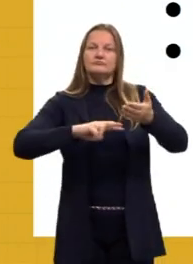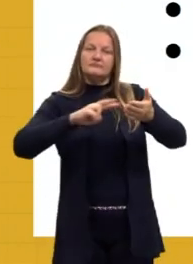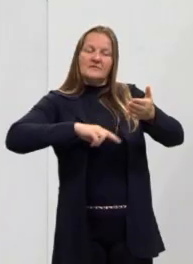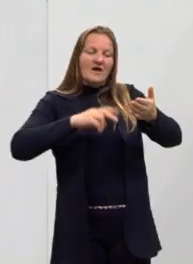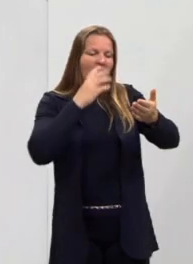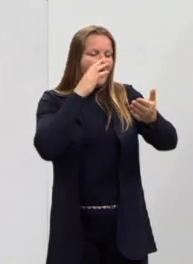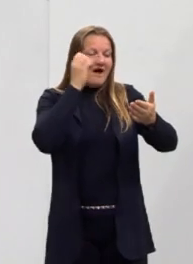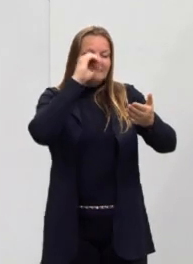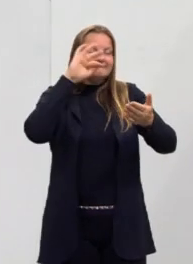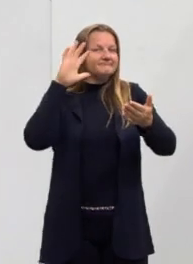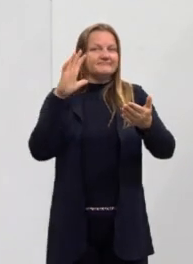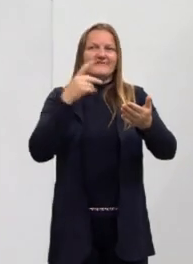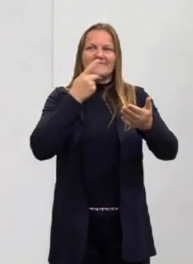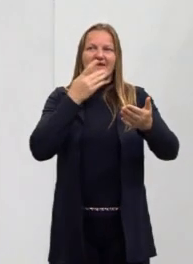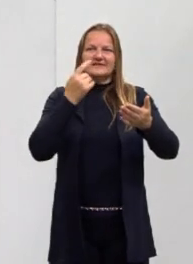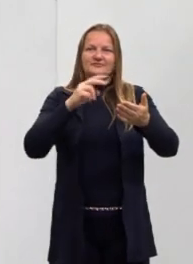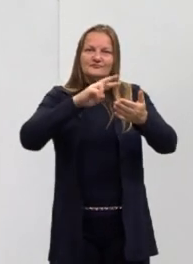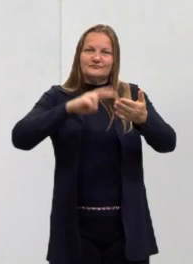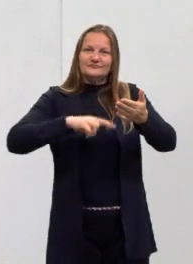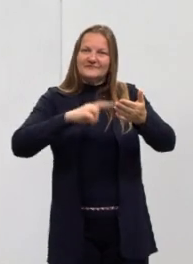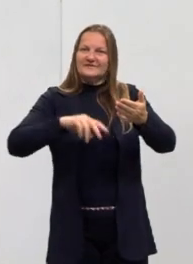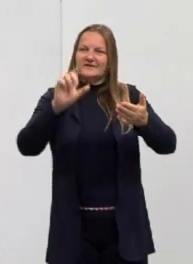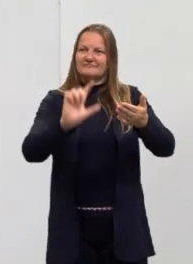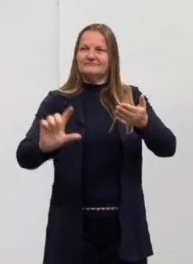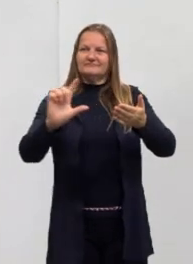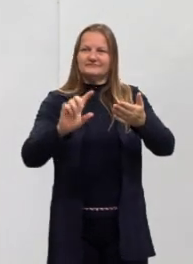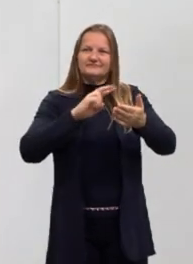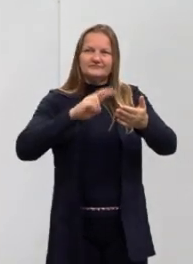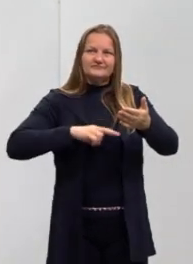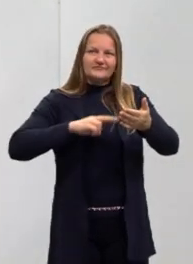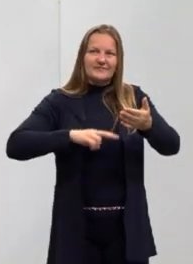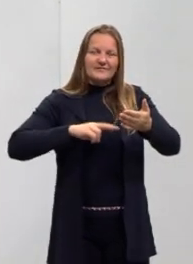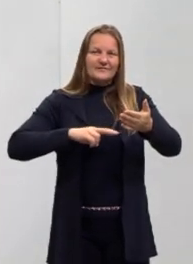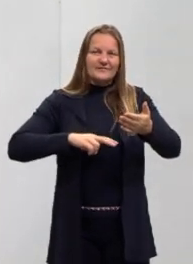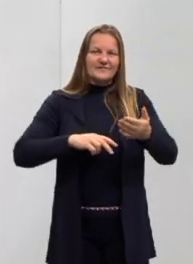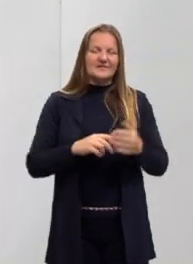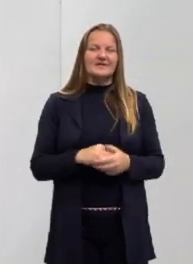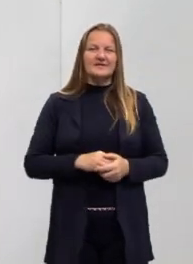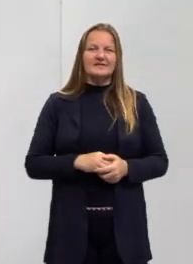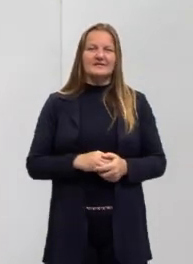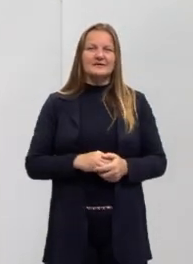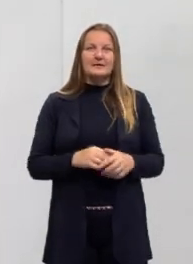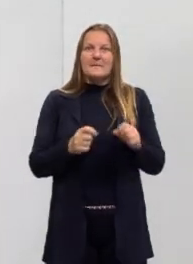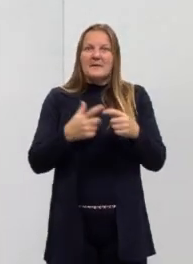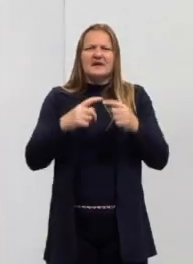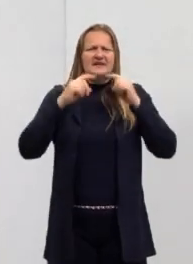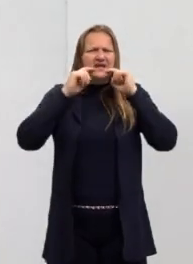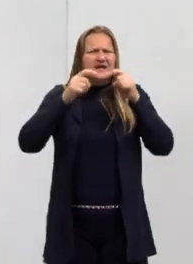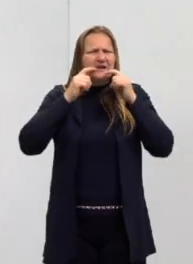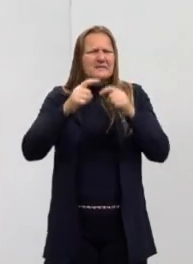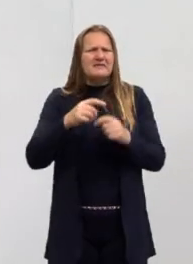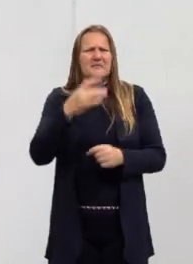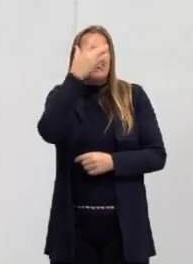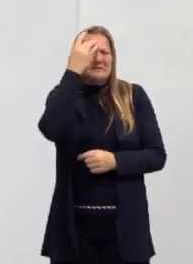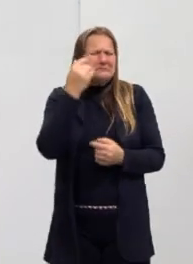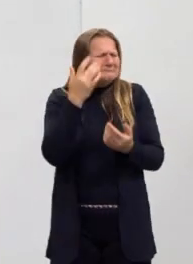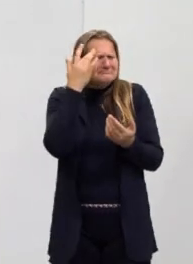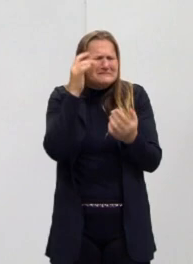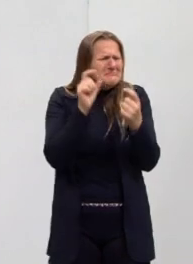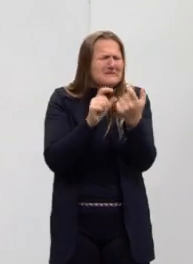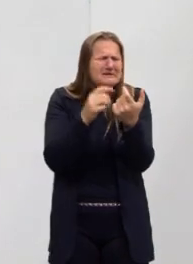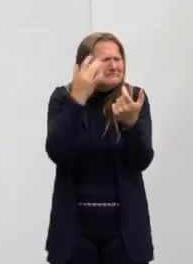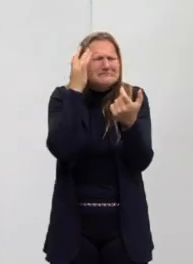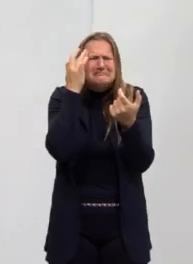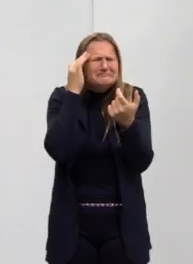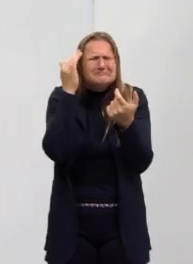compreendeu o que está lendo. porque essa é uma das reclamações das pessoas que não têm o hábito de ler. não